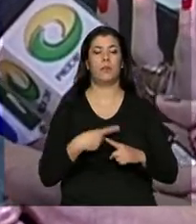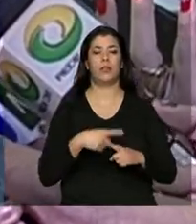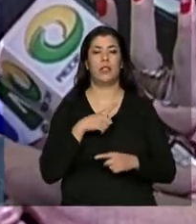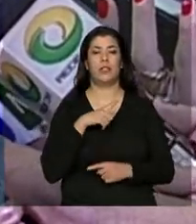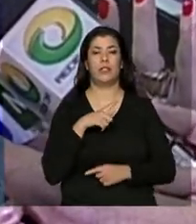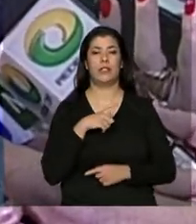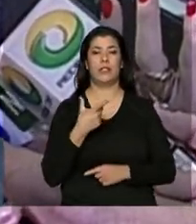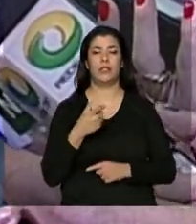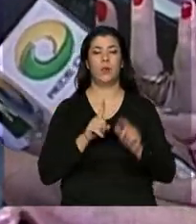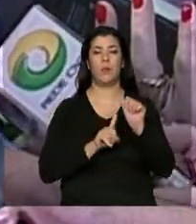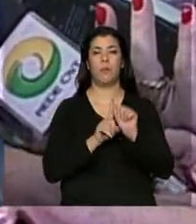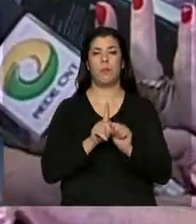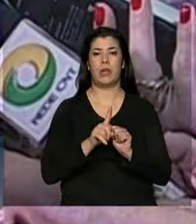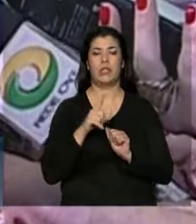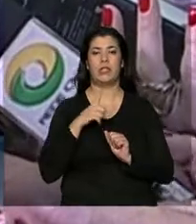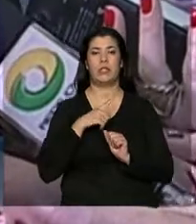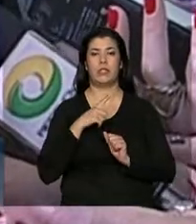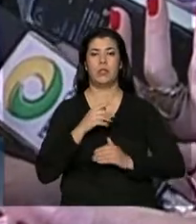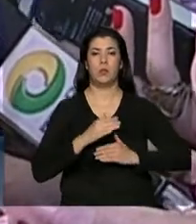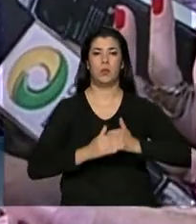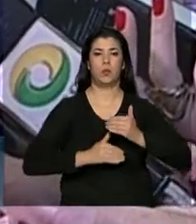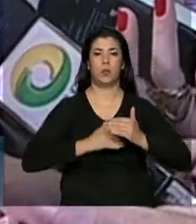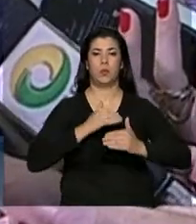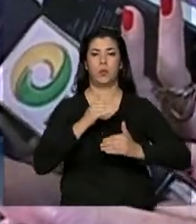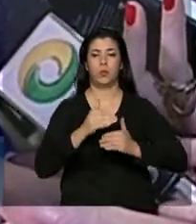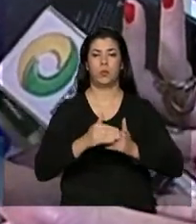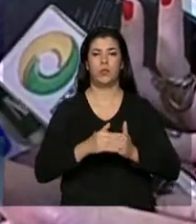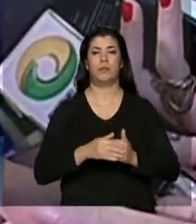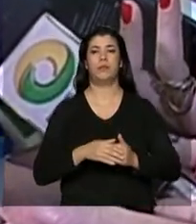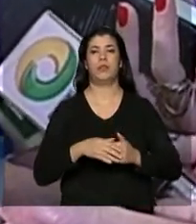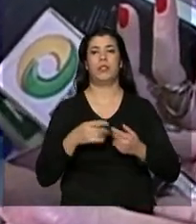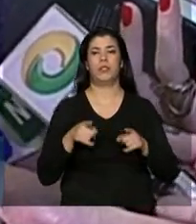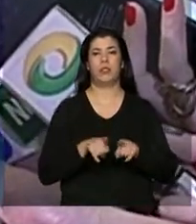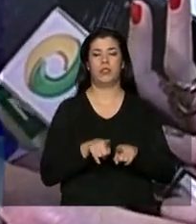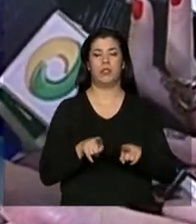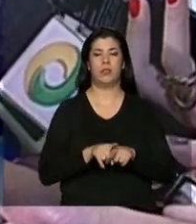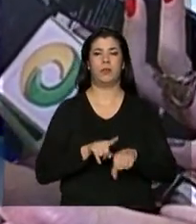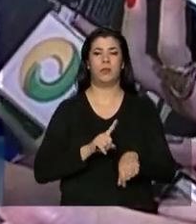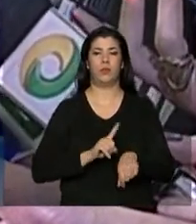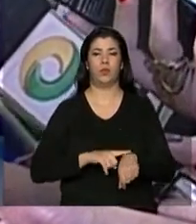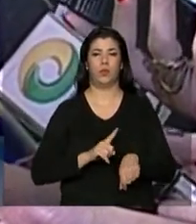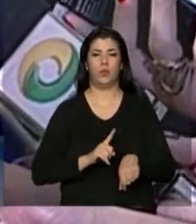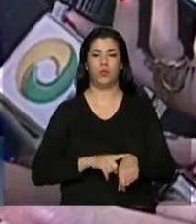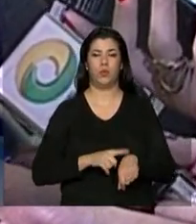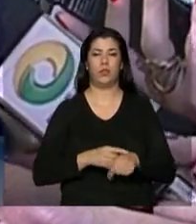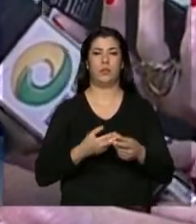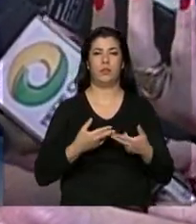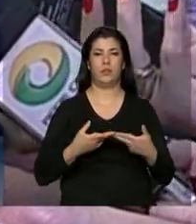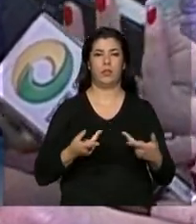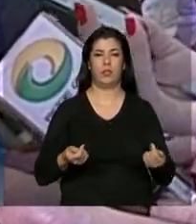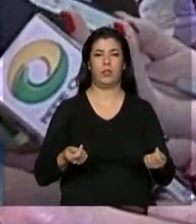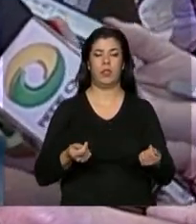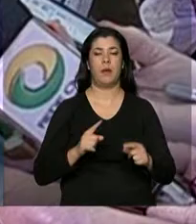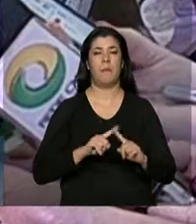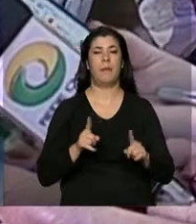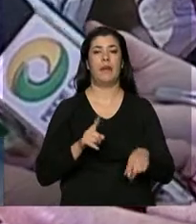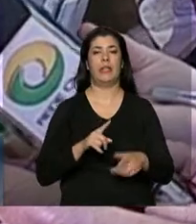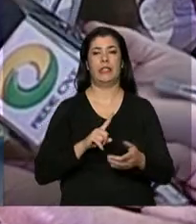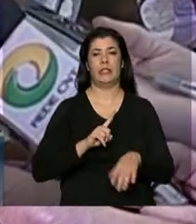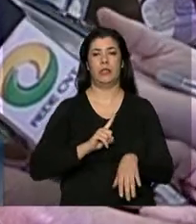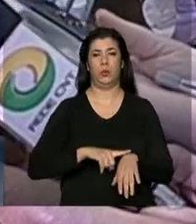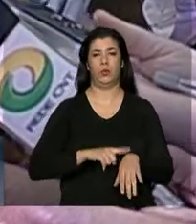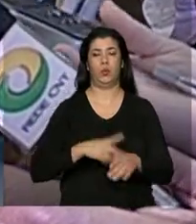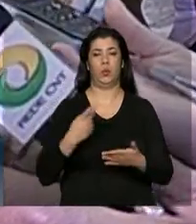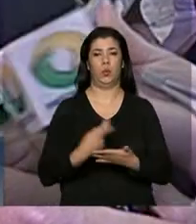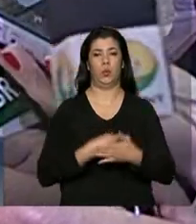caminho, tem uma burocracia a ser cumprida, prazo a ser em... Mas é no prazo mais